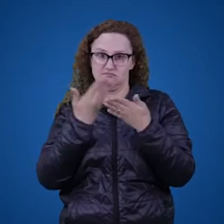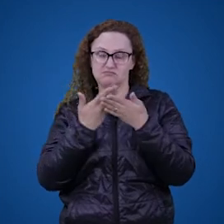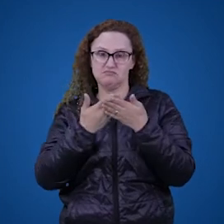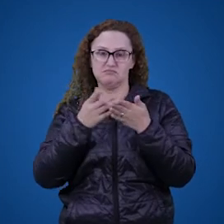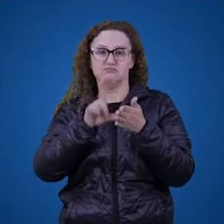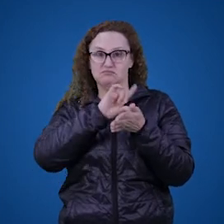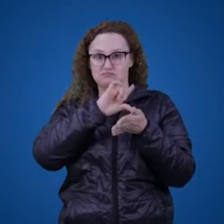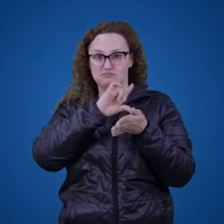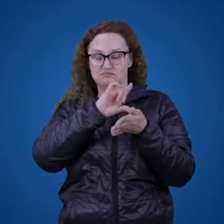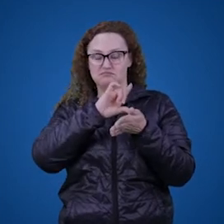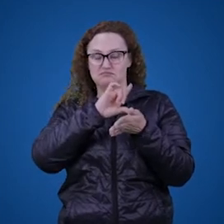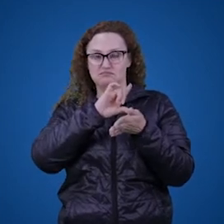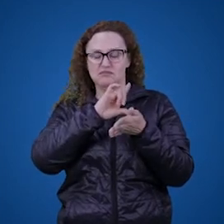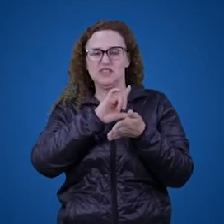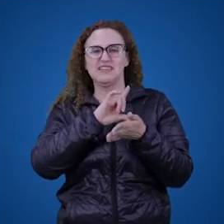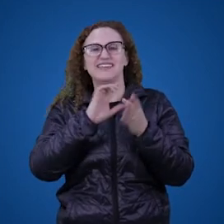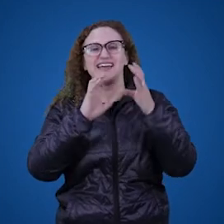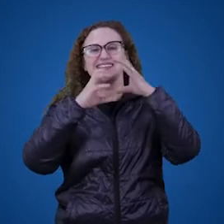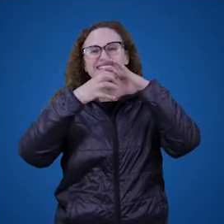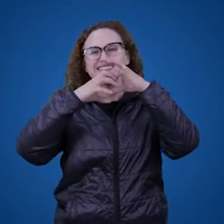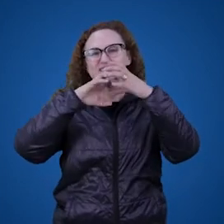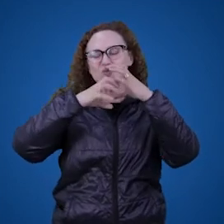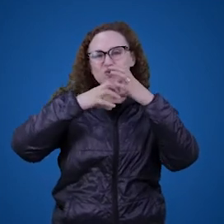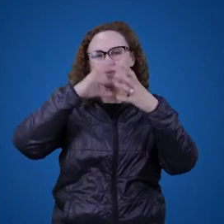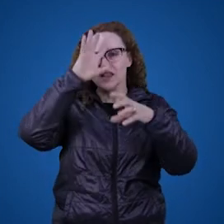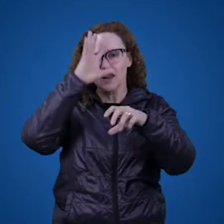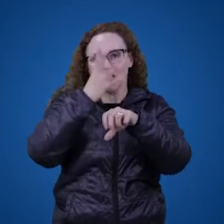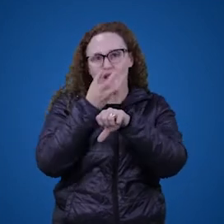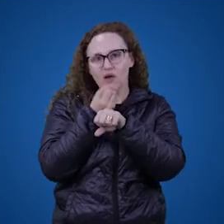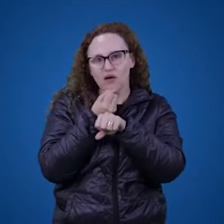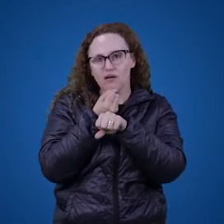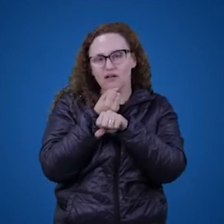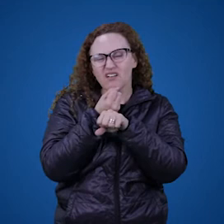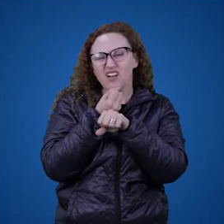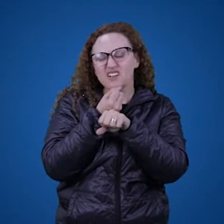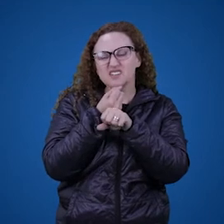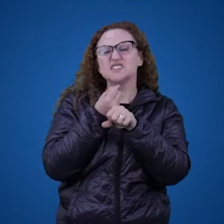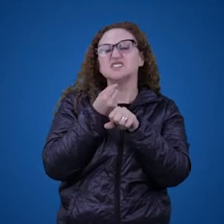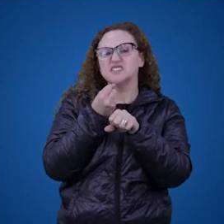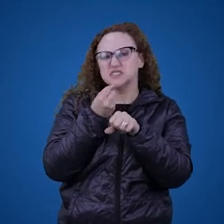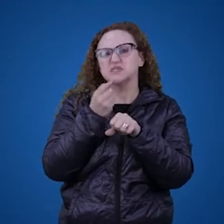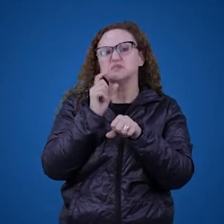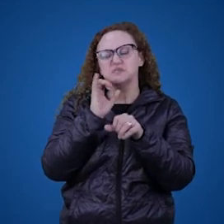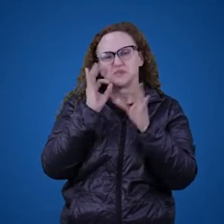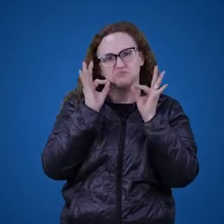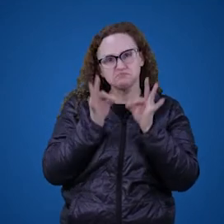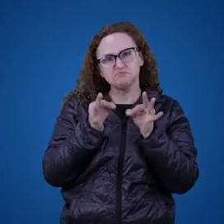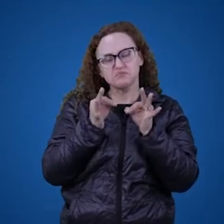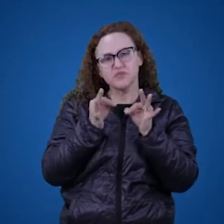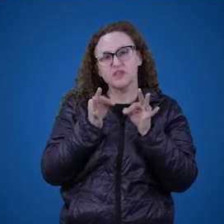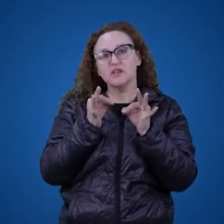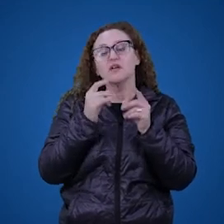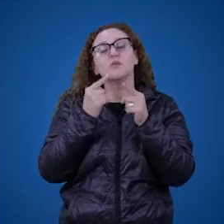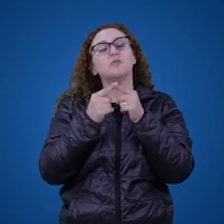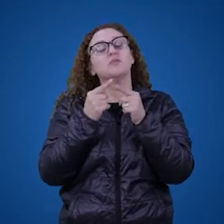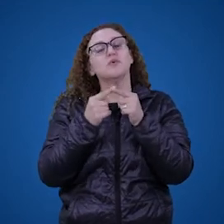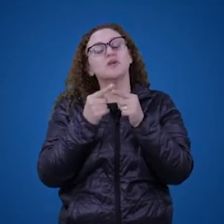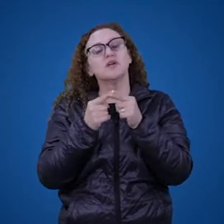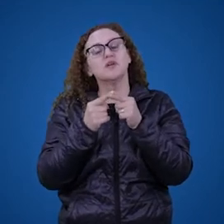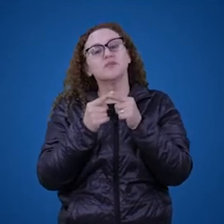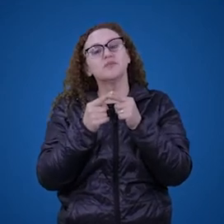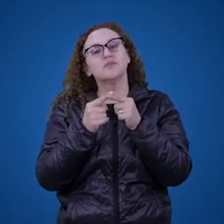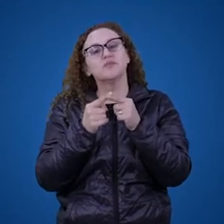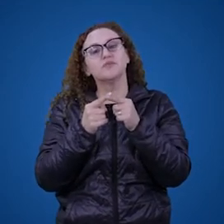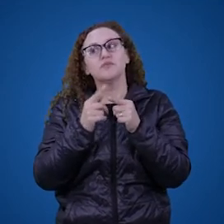E essas estruturas, por outro lado, essas estruturas lógicas, parecem ser muito contraintuitivas. Afinal de contas,